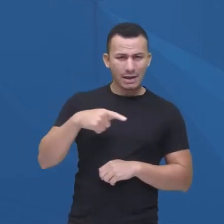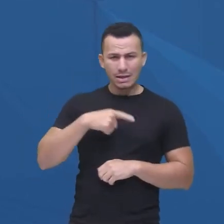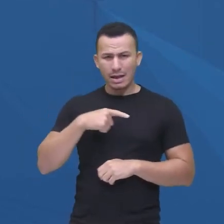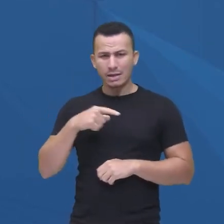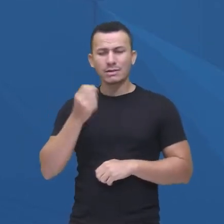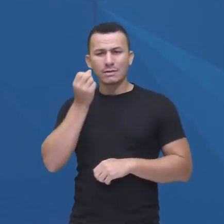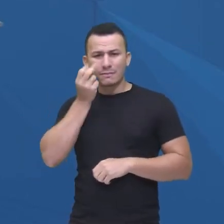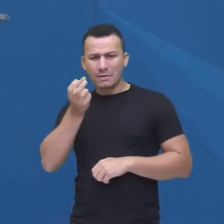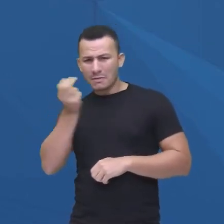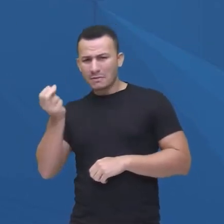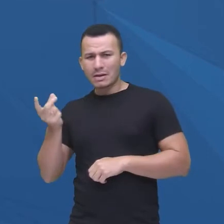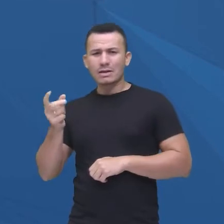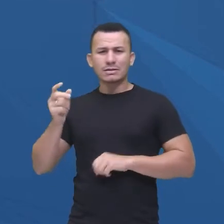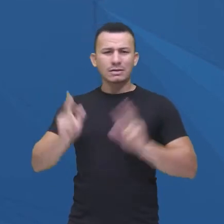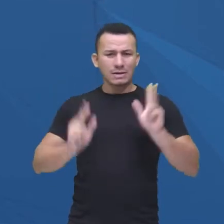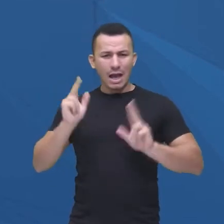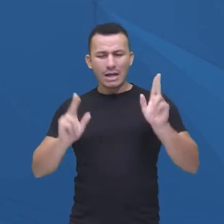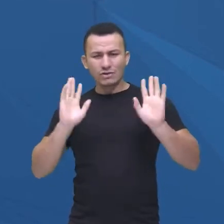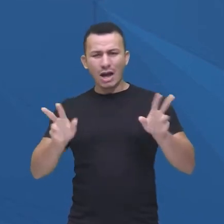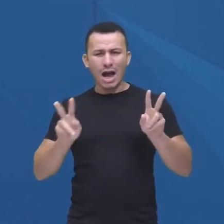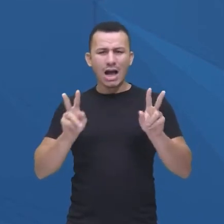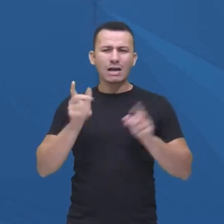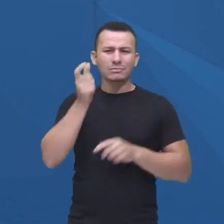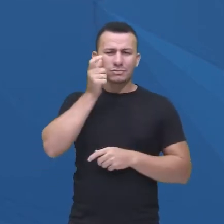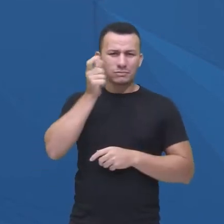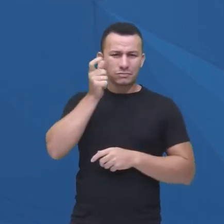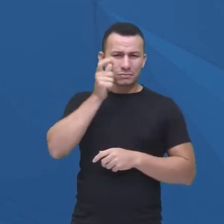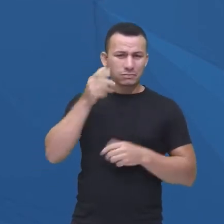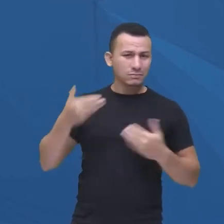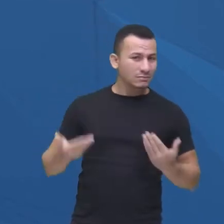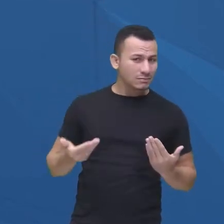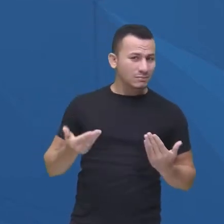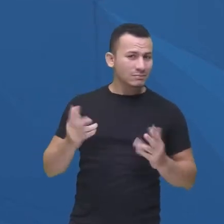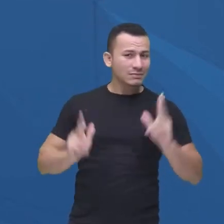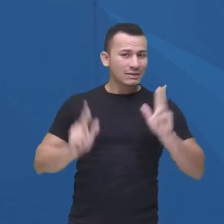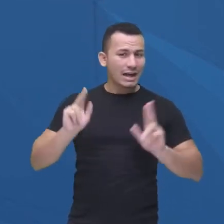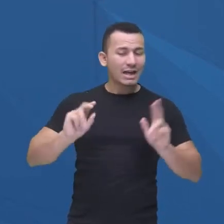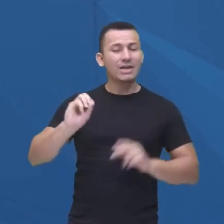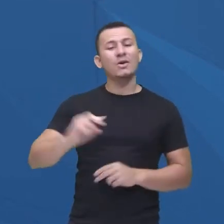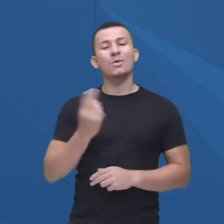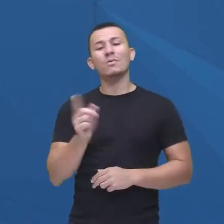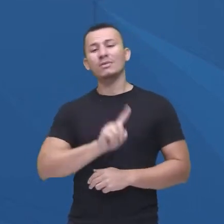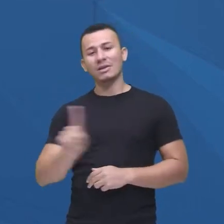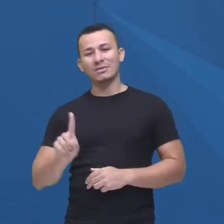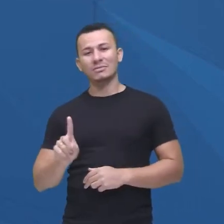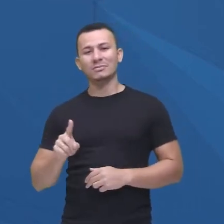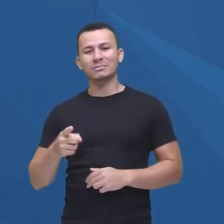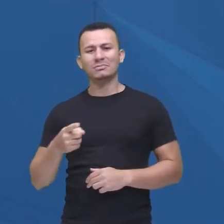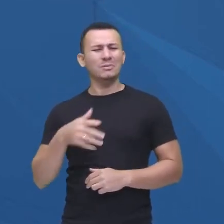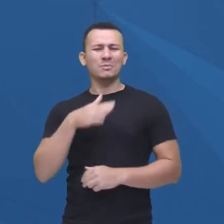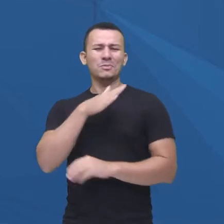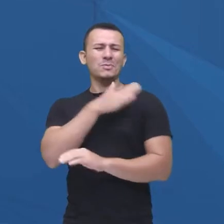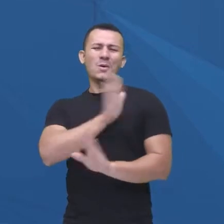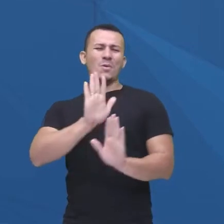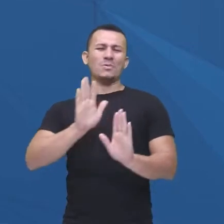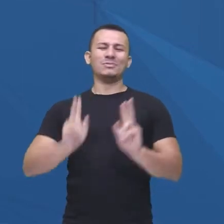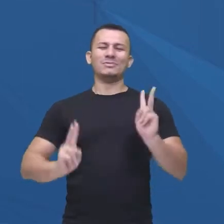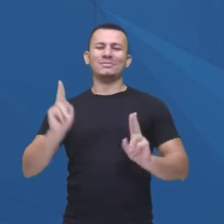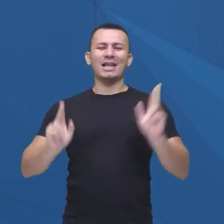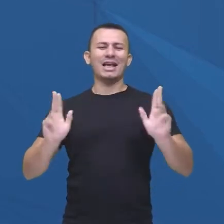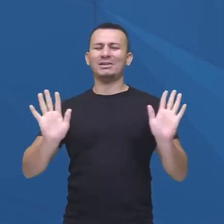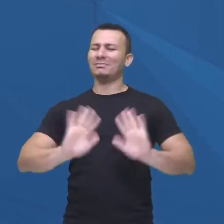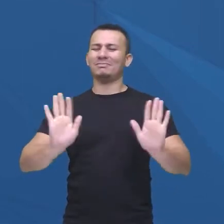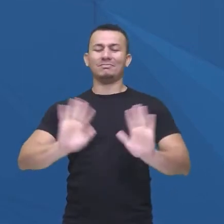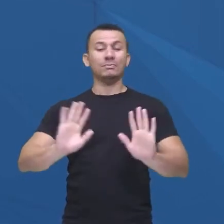se o público que eu estou conversando hoje aqui, ele é daquele que assiste série ou não. Ele não gosta de série, ele não